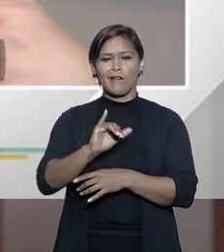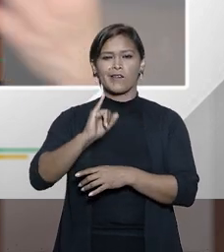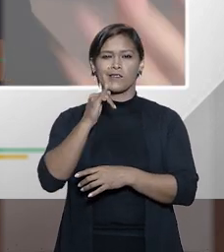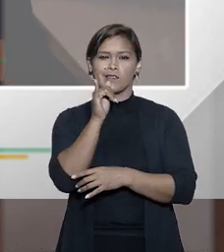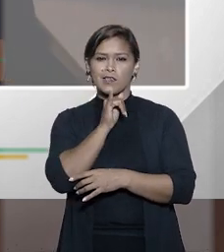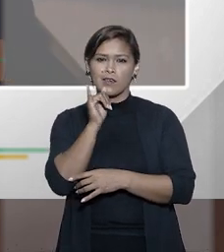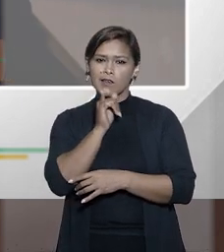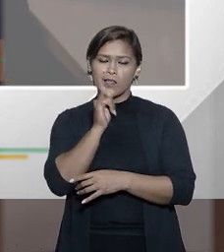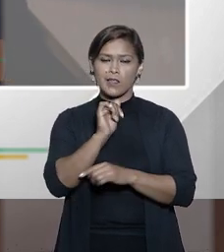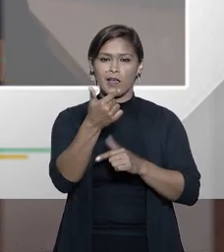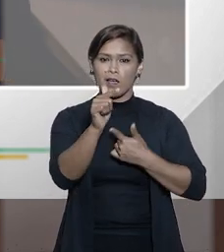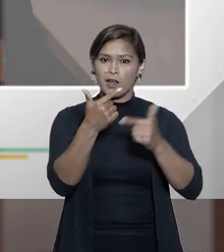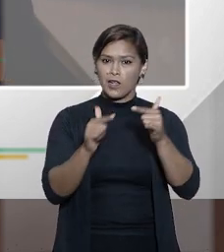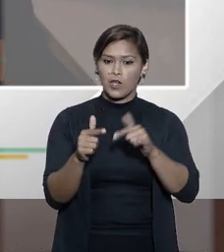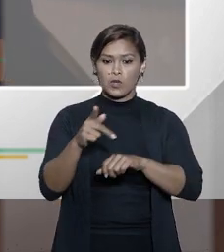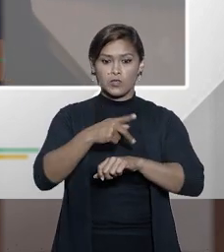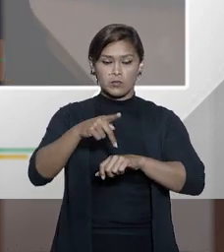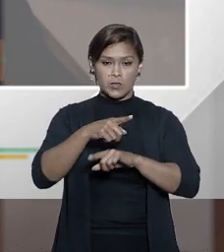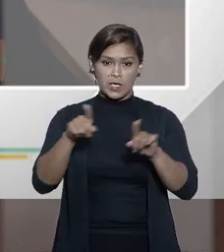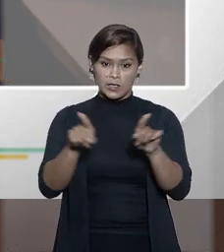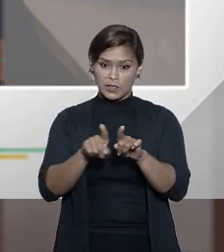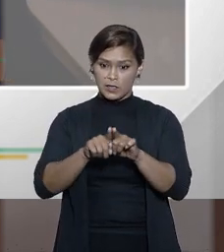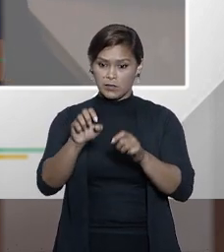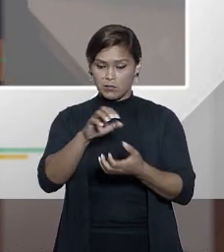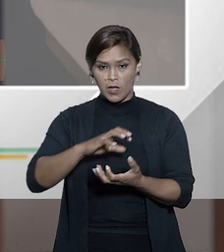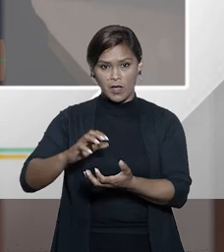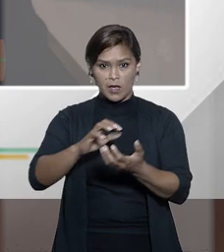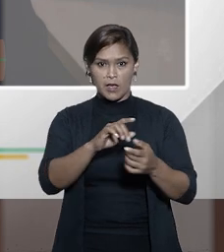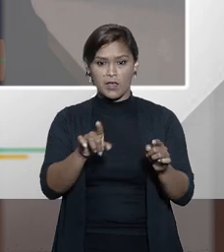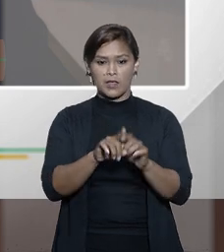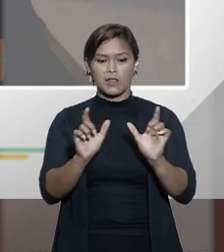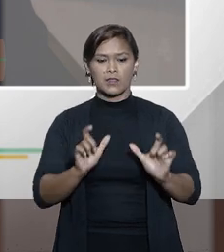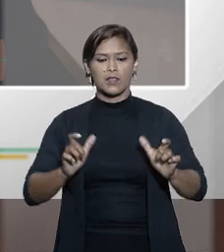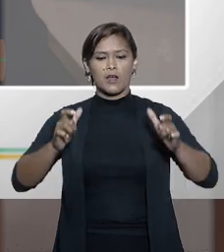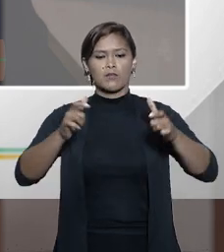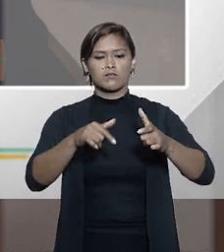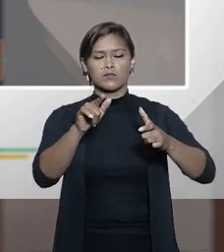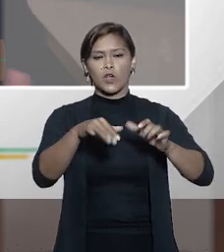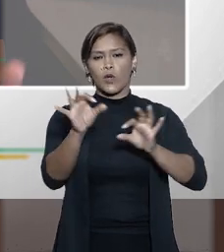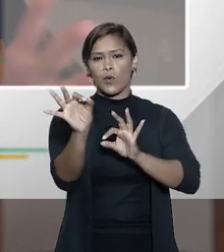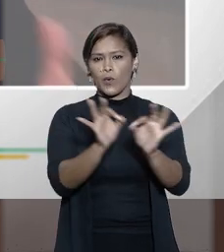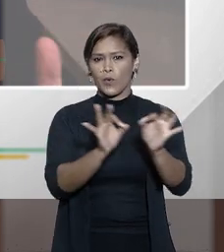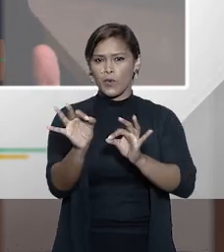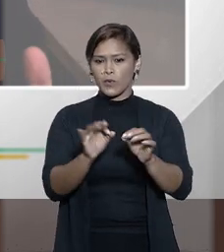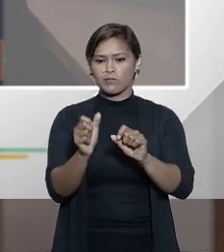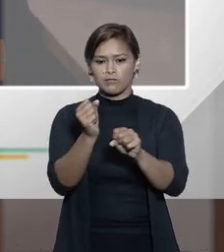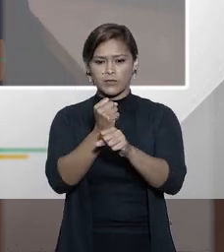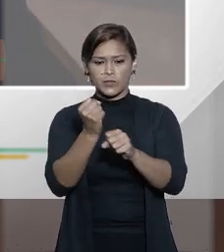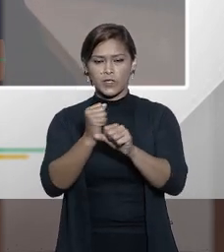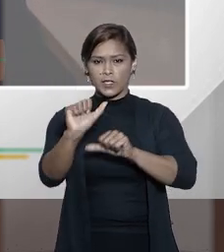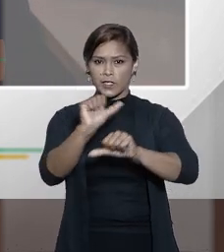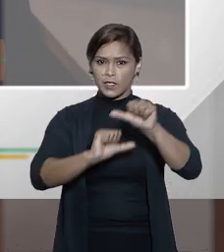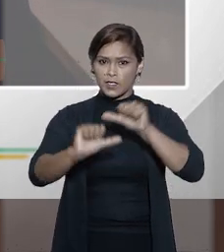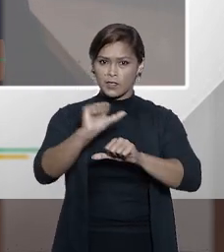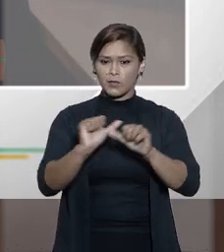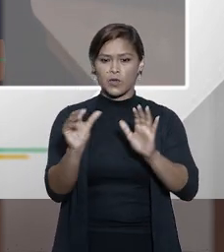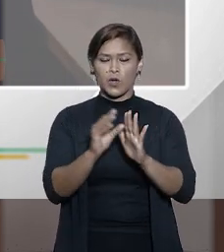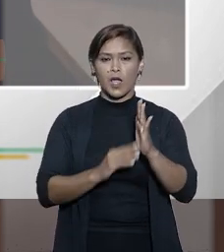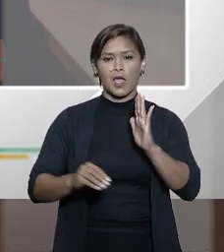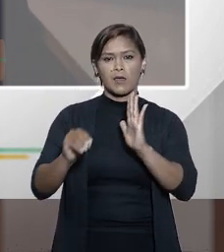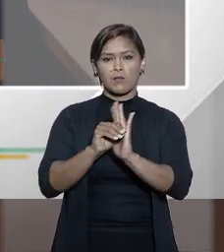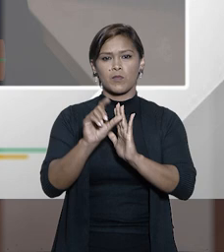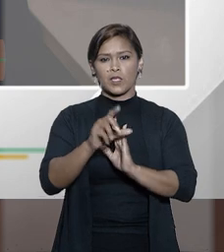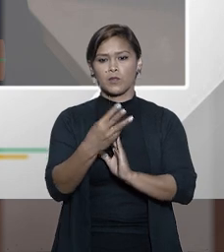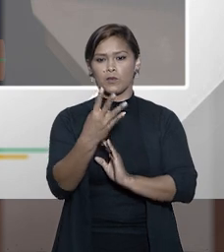italiana, entre tantas outras. então o cenário que foi construído com essa mudança com a emenda constitucional 45